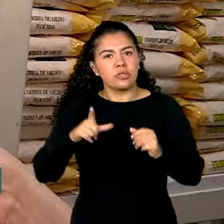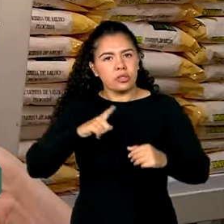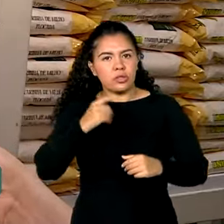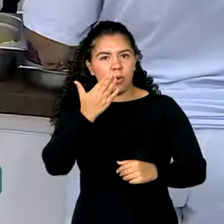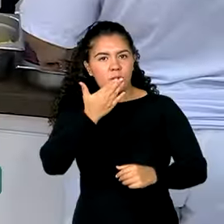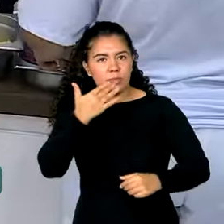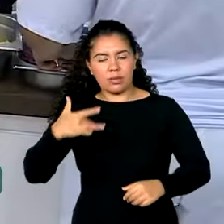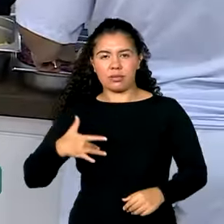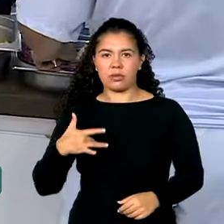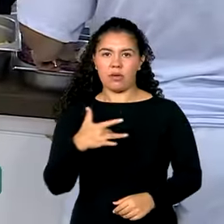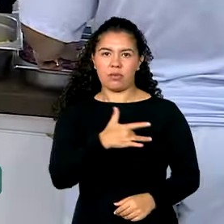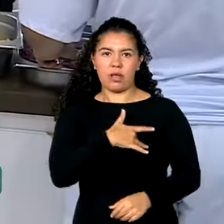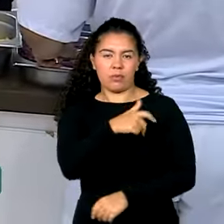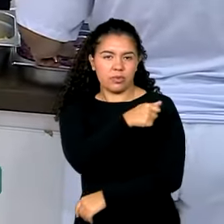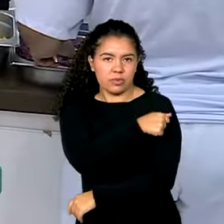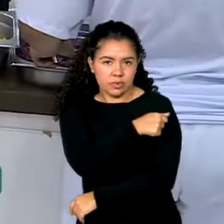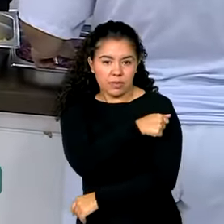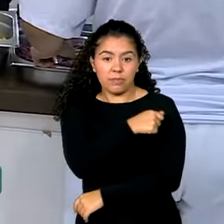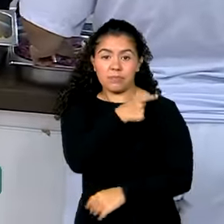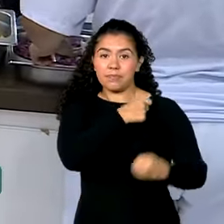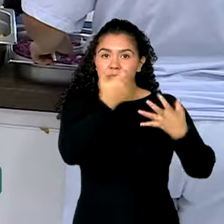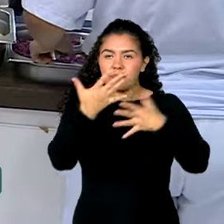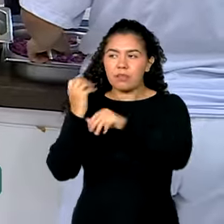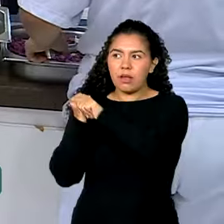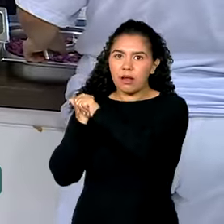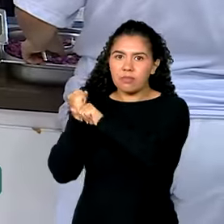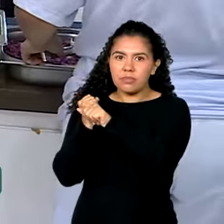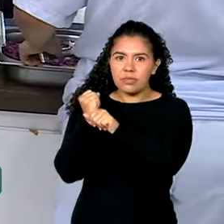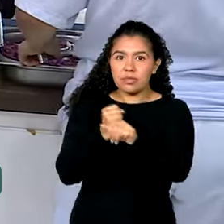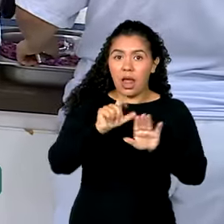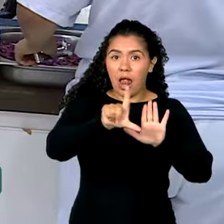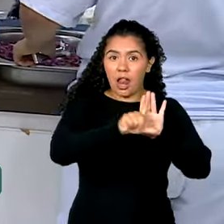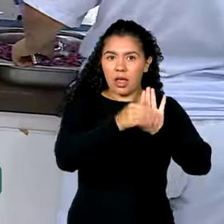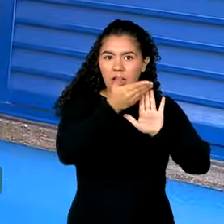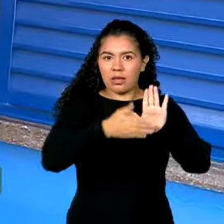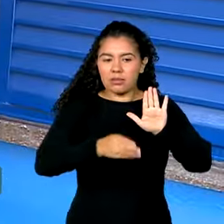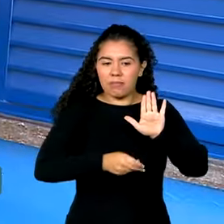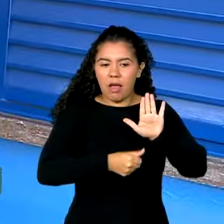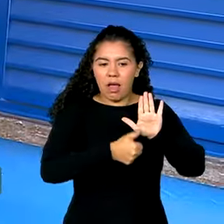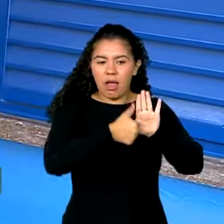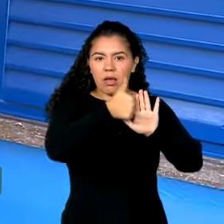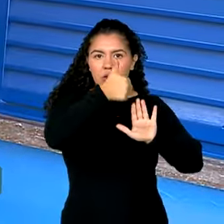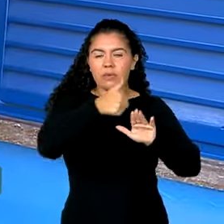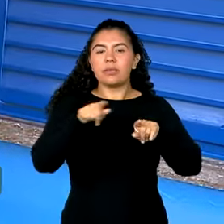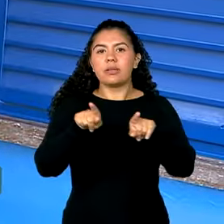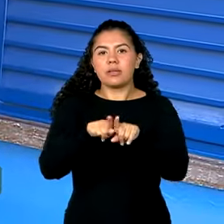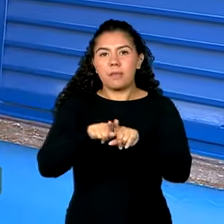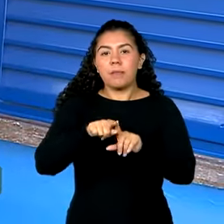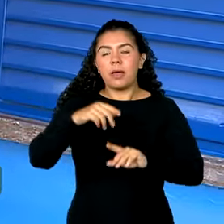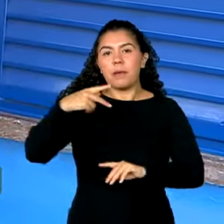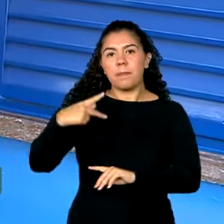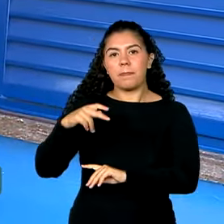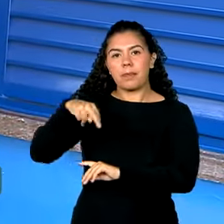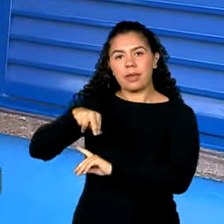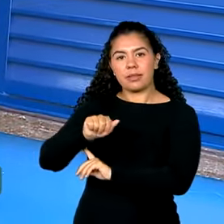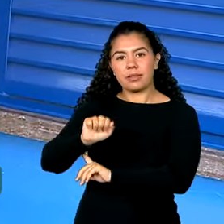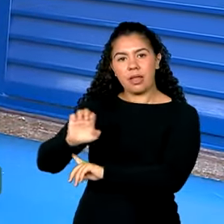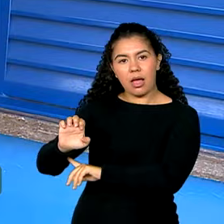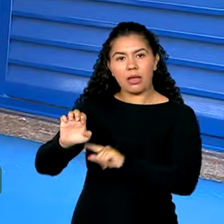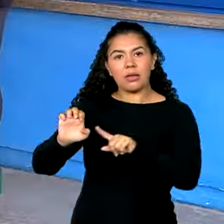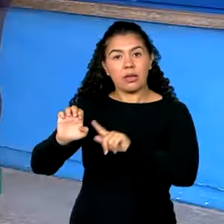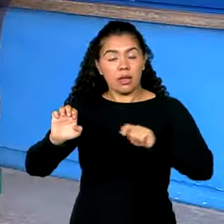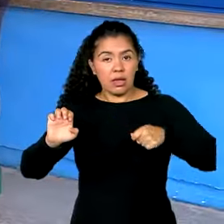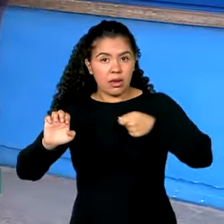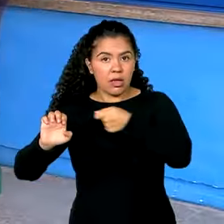estudantes. Ao longo dos anos, a lei foi se fortalecendo. E o PNAE, Programa Nacional de Alimentação Escolar, é hoje